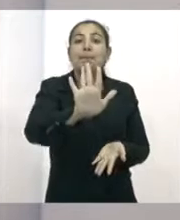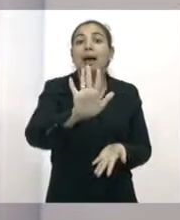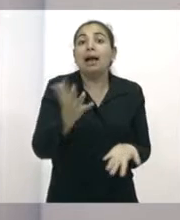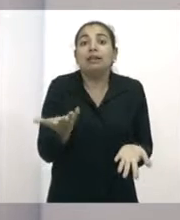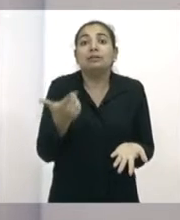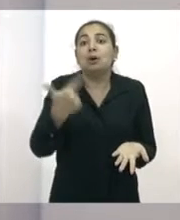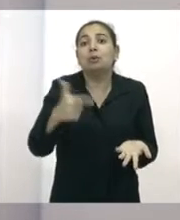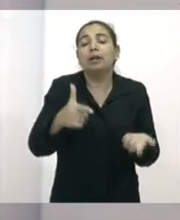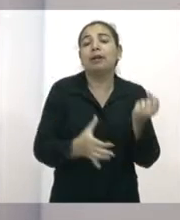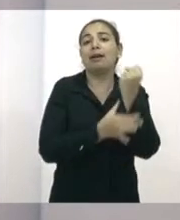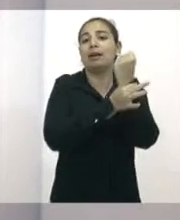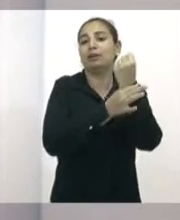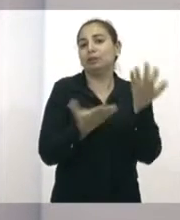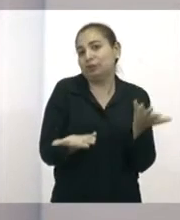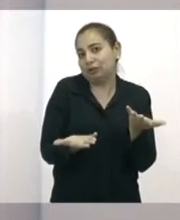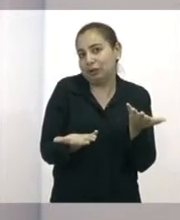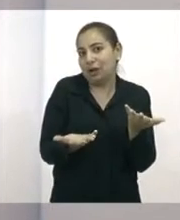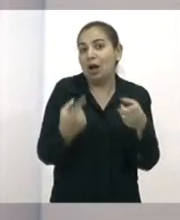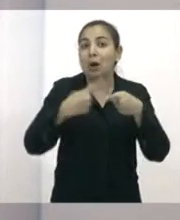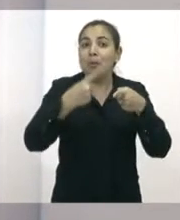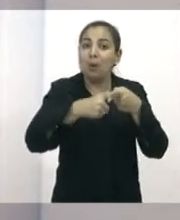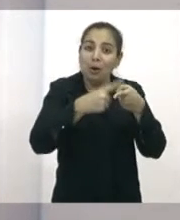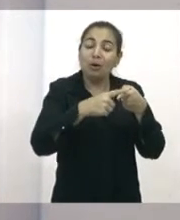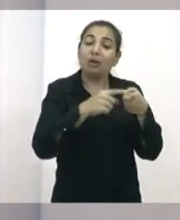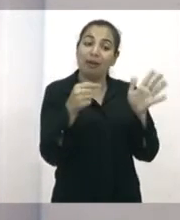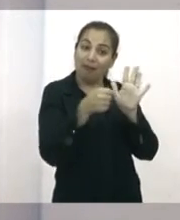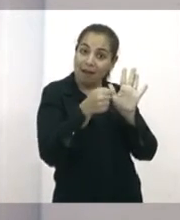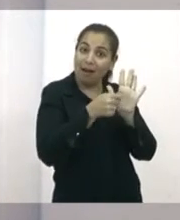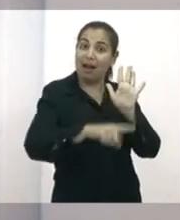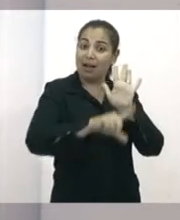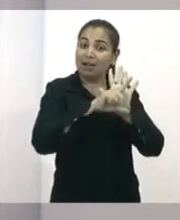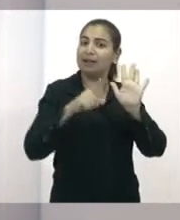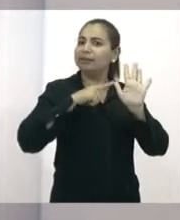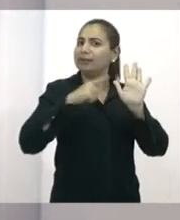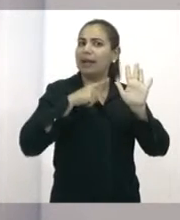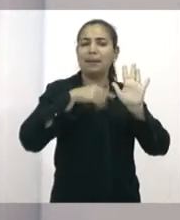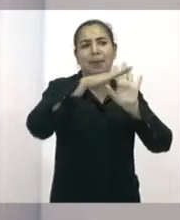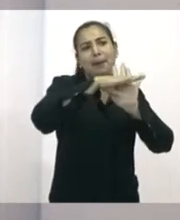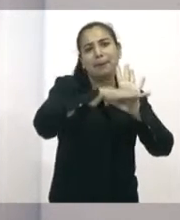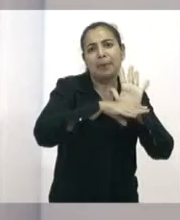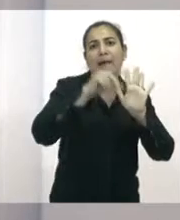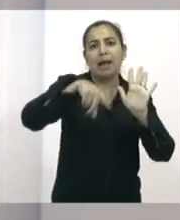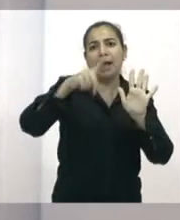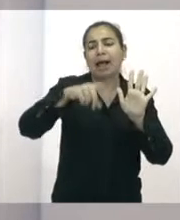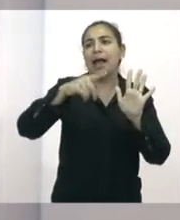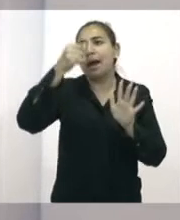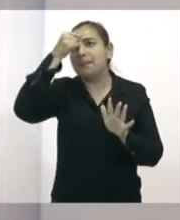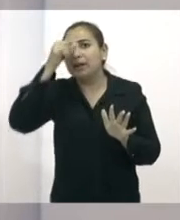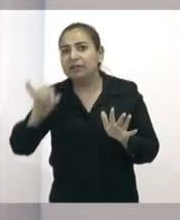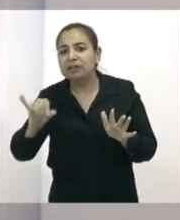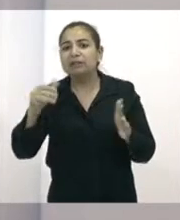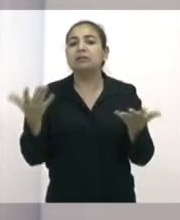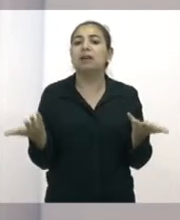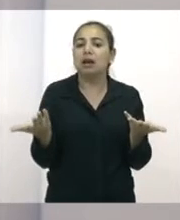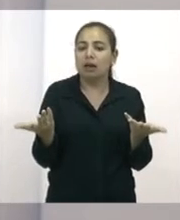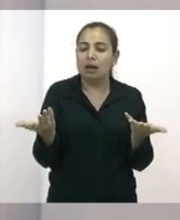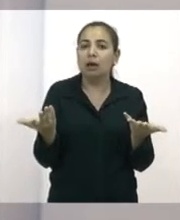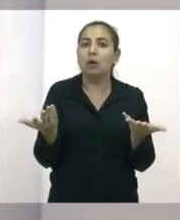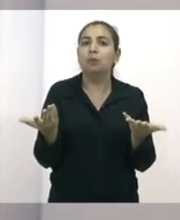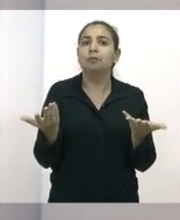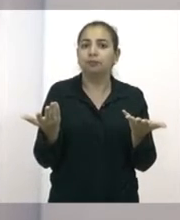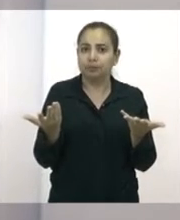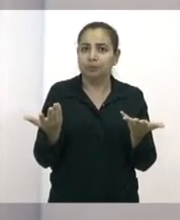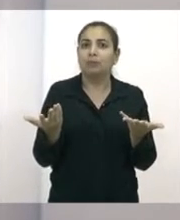prevê. A Lei Maria da Penha, ela traz várias questões que vão desde a prevenção, através da inserção dessa temática nos currículos